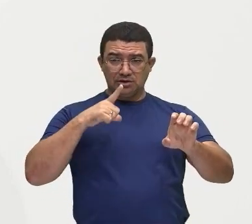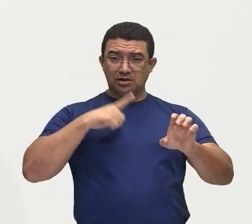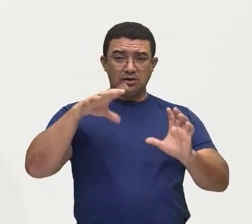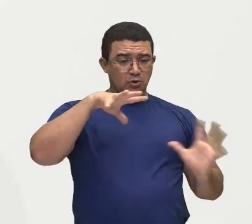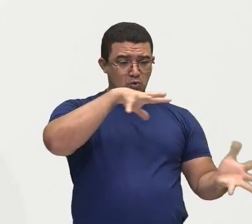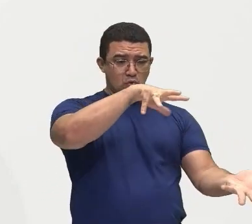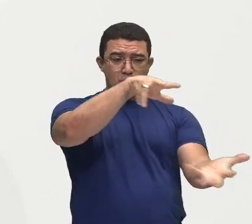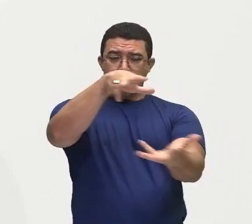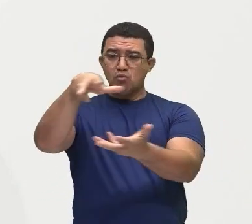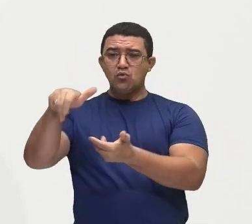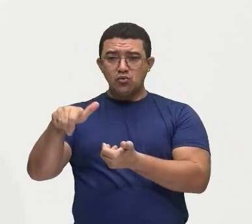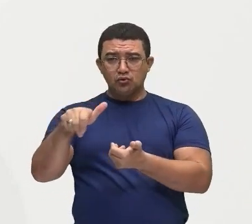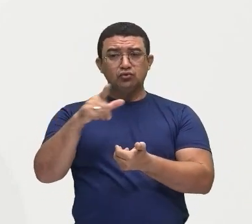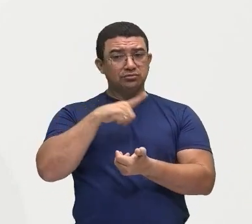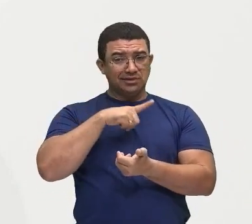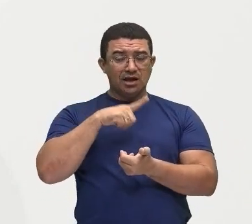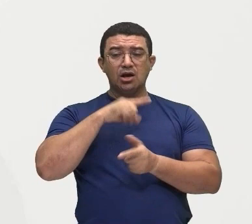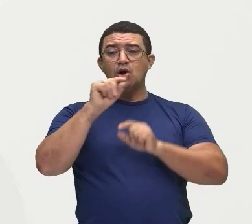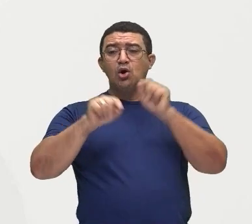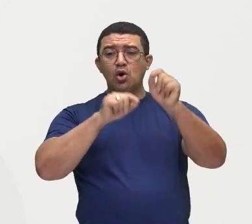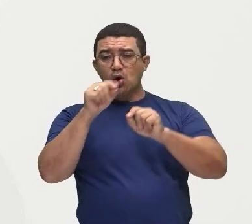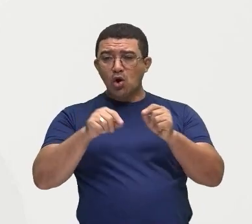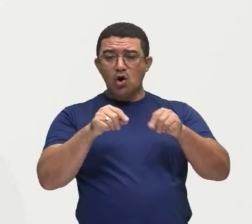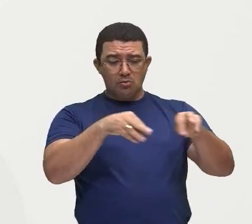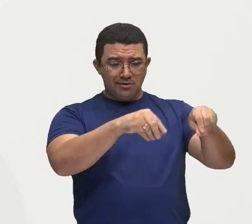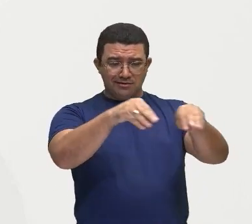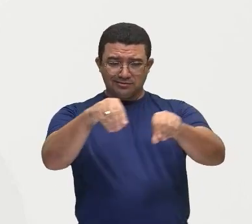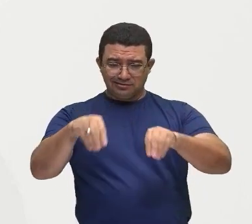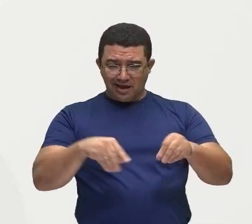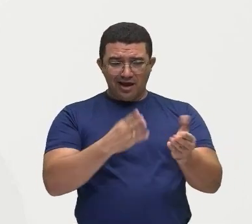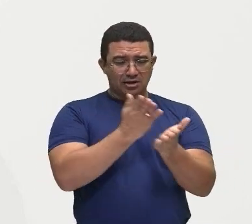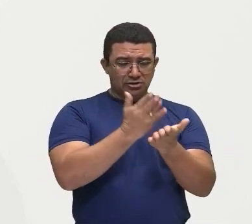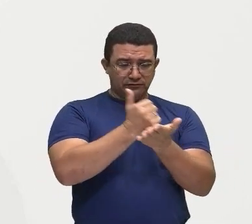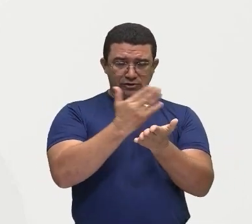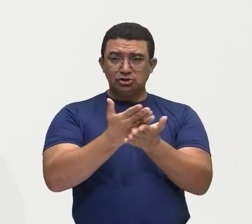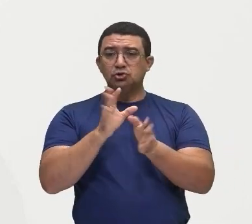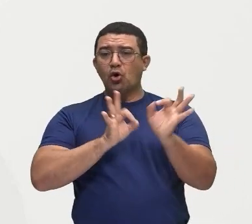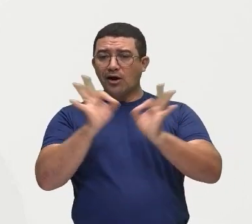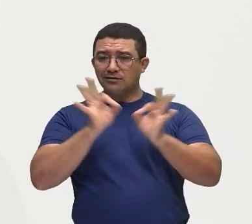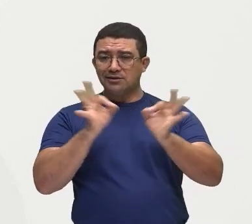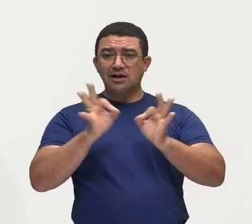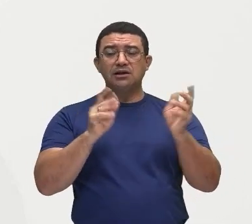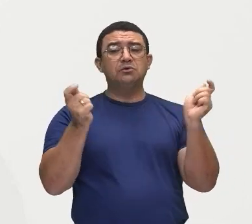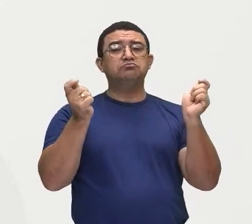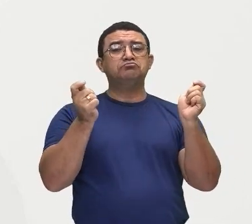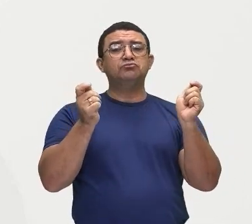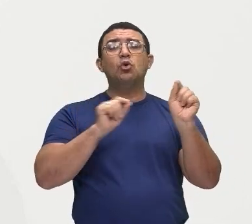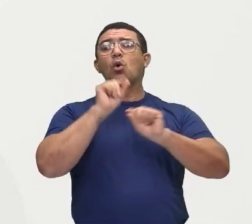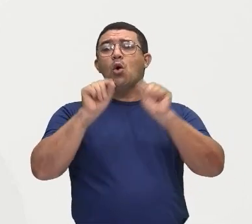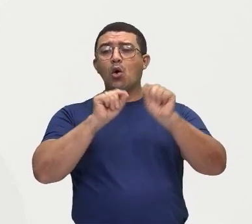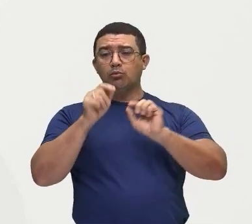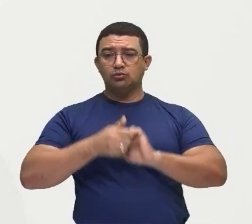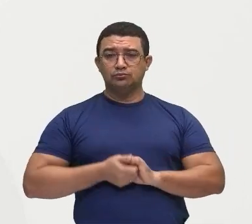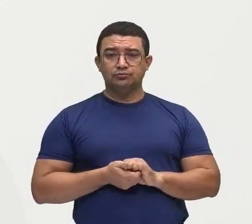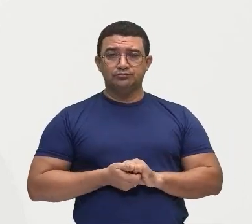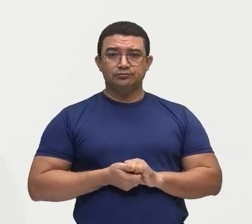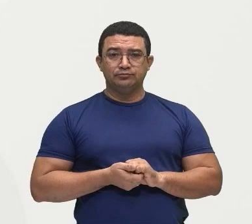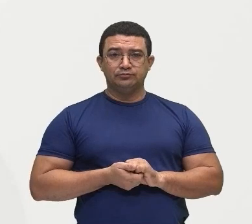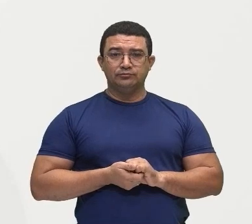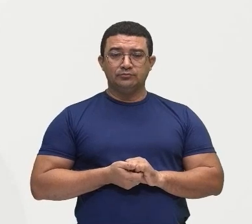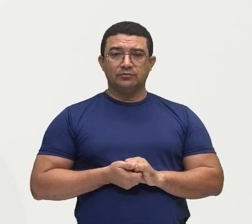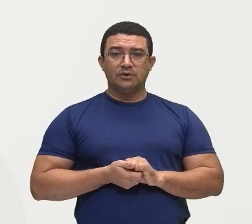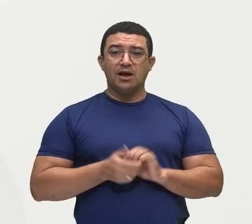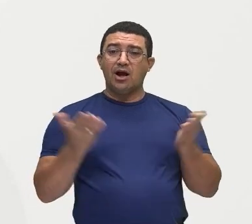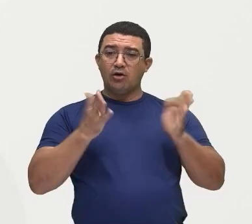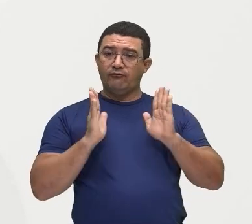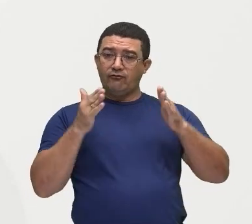Como é que essas terras, como é que essas propriedades estão organizadas? E aí a gente volta essa temática para o